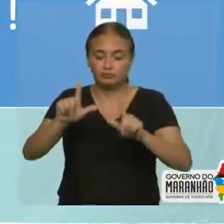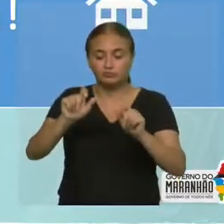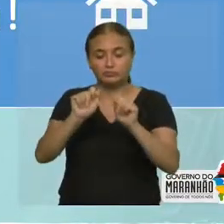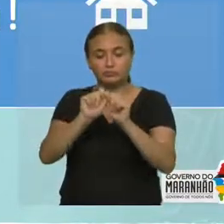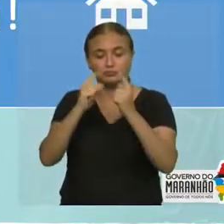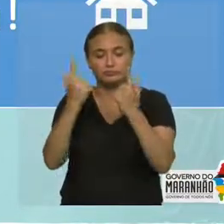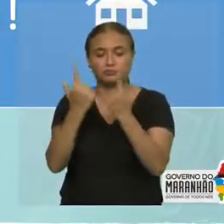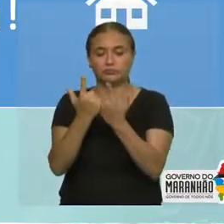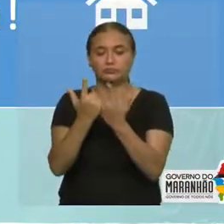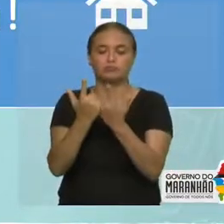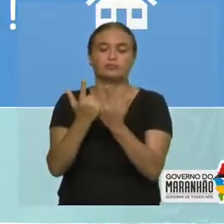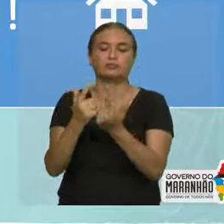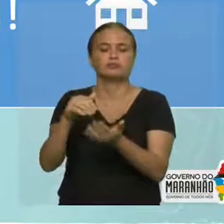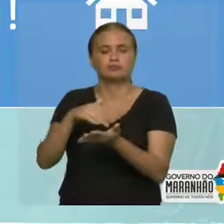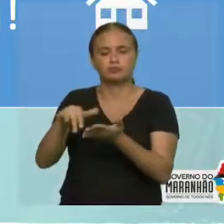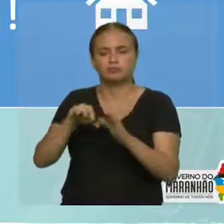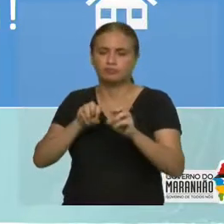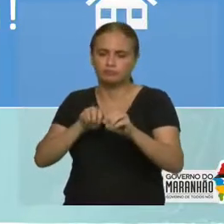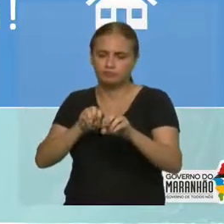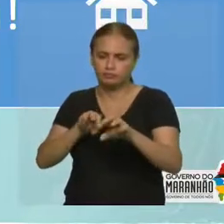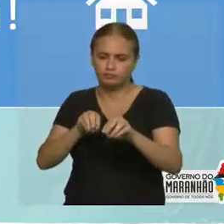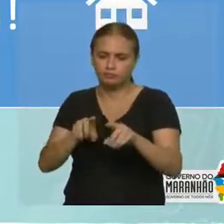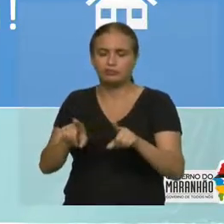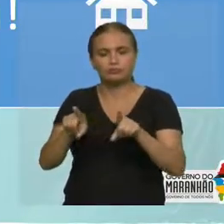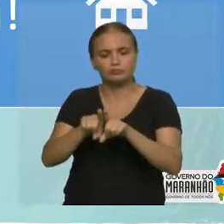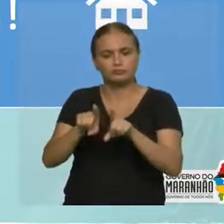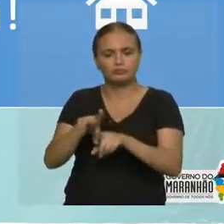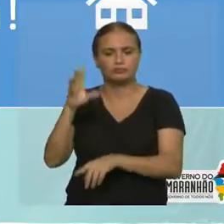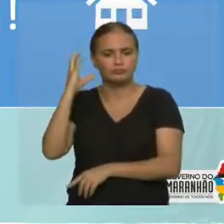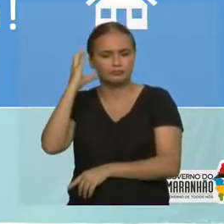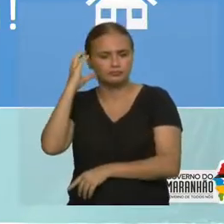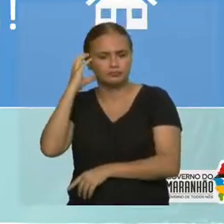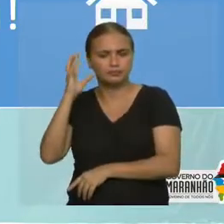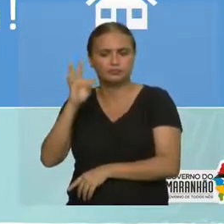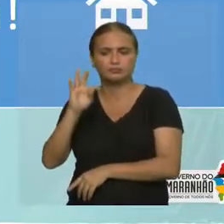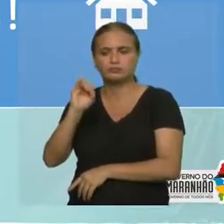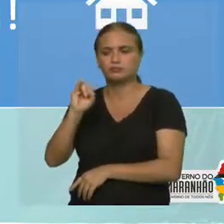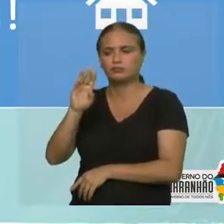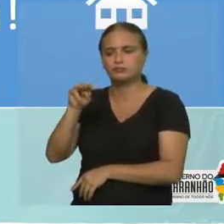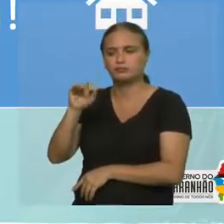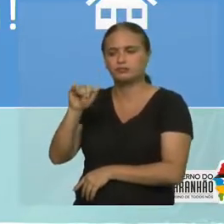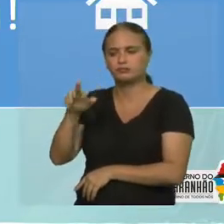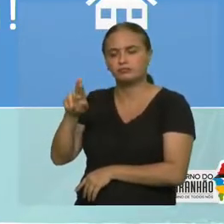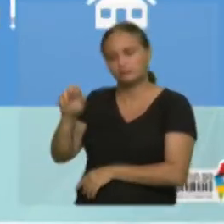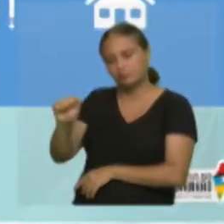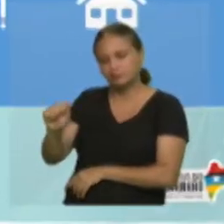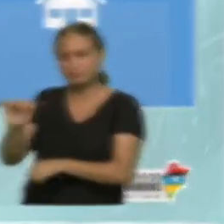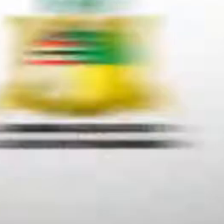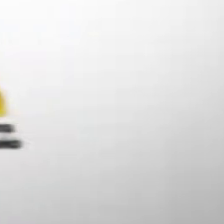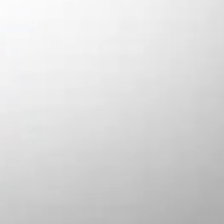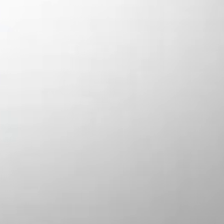TV Seduc, TV Governo do Estado do Maranhão e na Rádio Timbira. Fique em casa e fique com Deus. Obrigado.